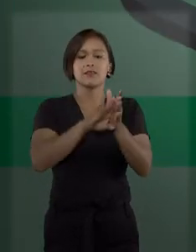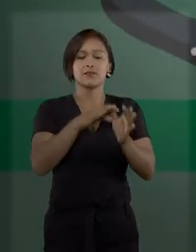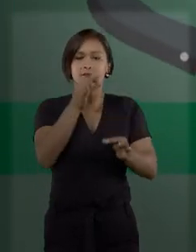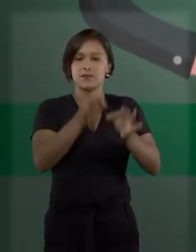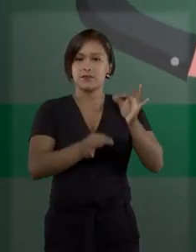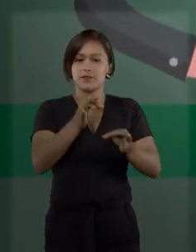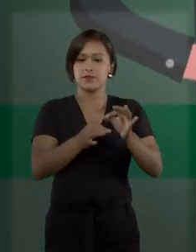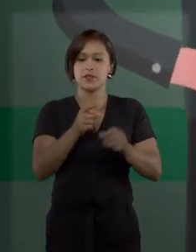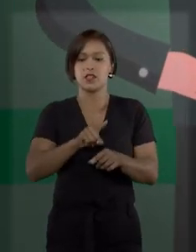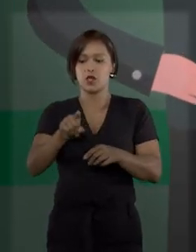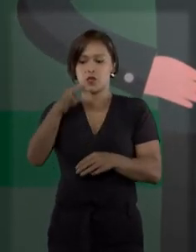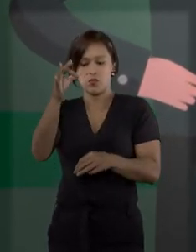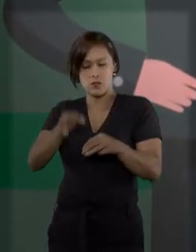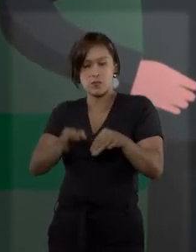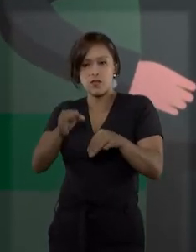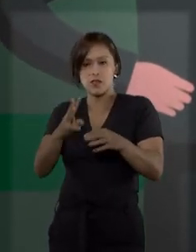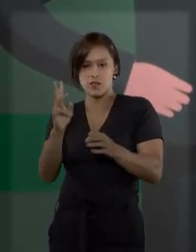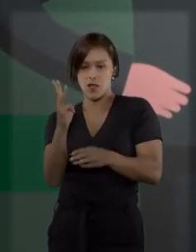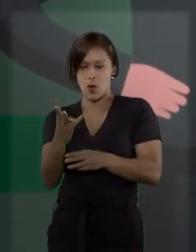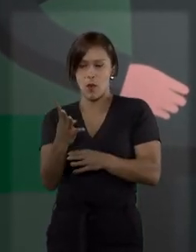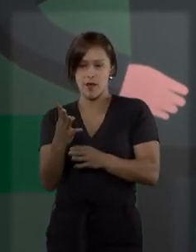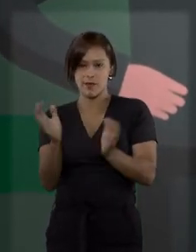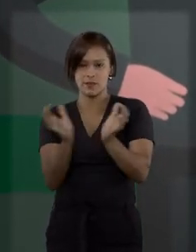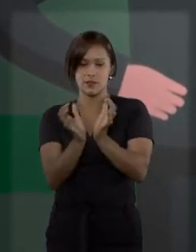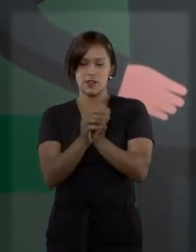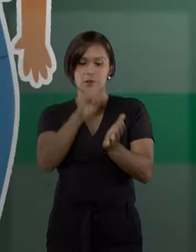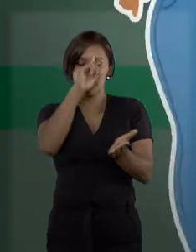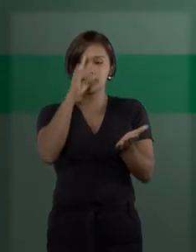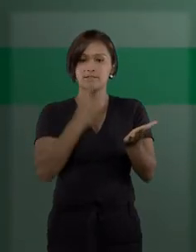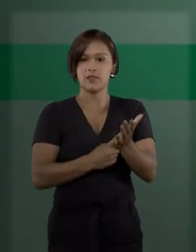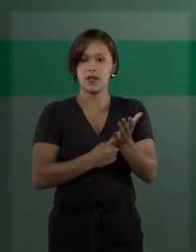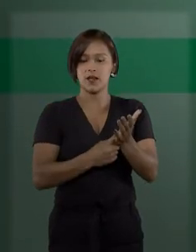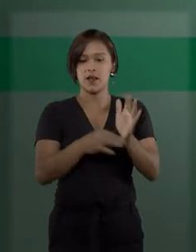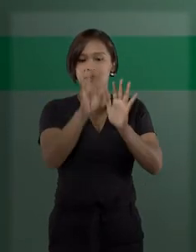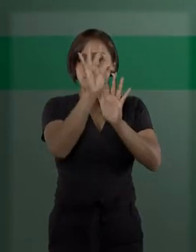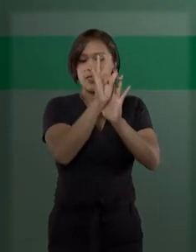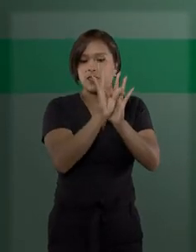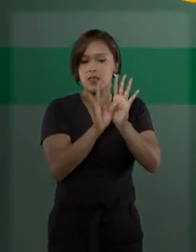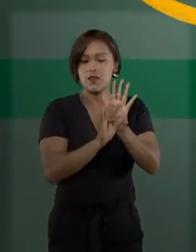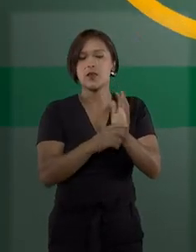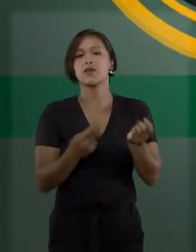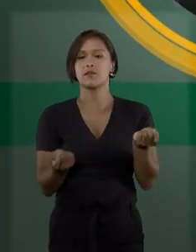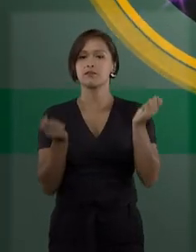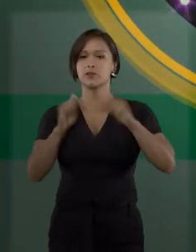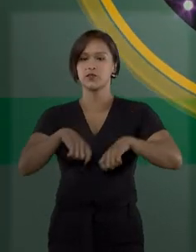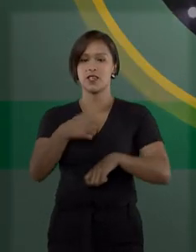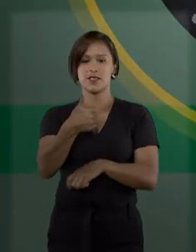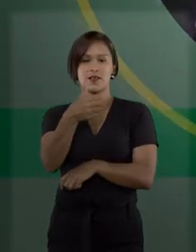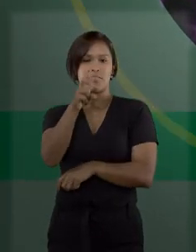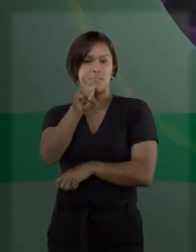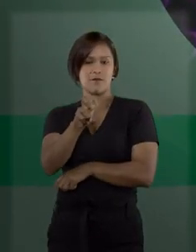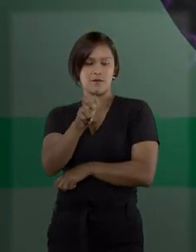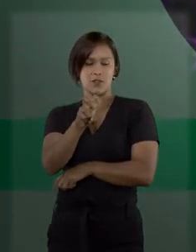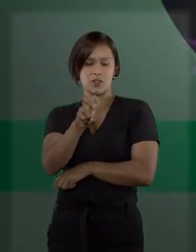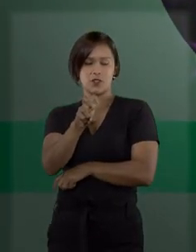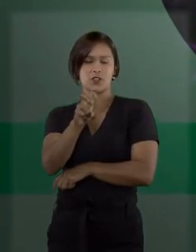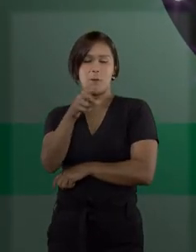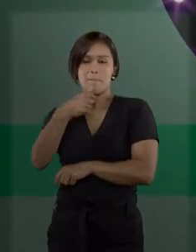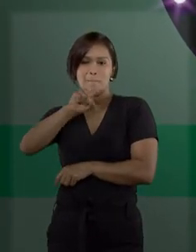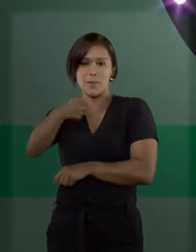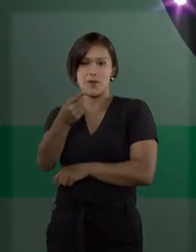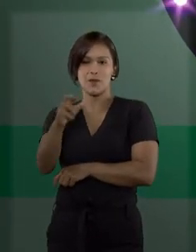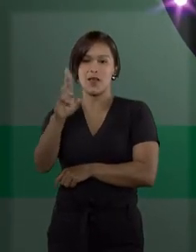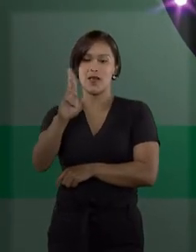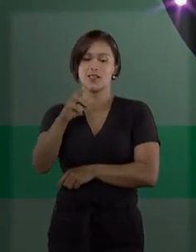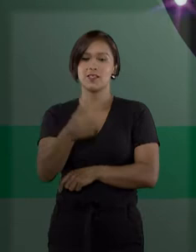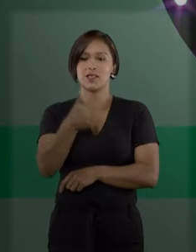turma aplicaram ao caso uma teoria que permitiu que a mulher ganhasse 125 mil reais, o equivalente a um quarto